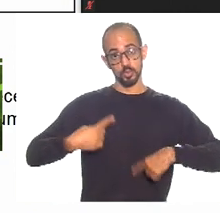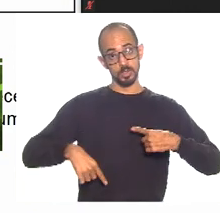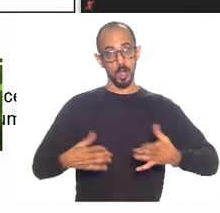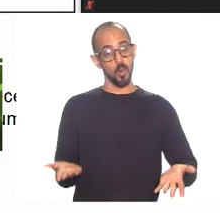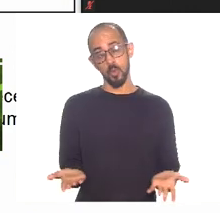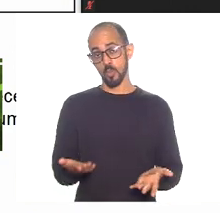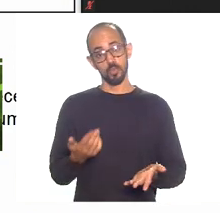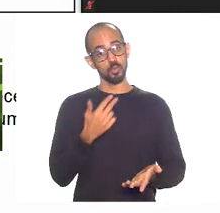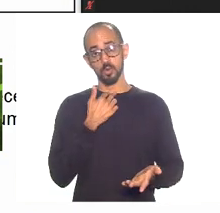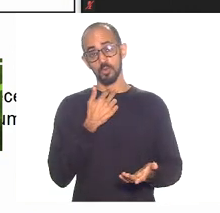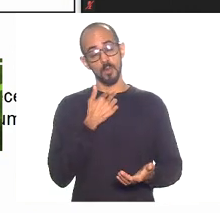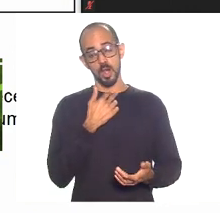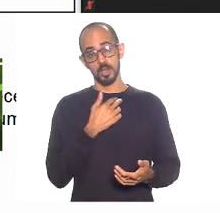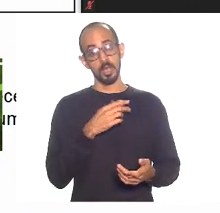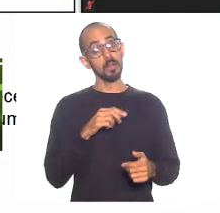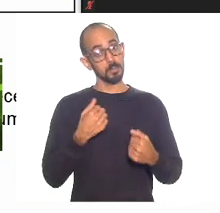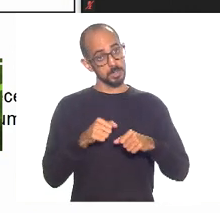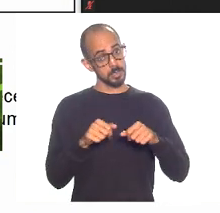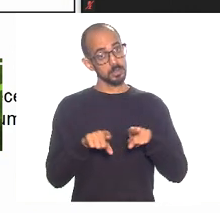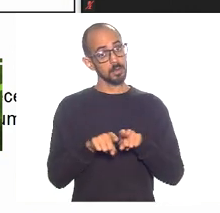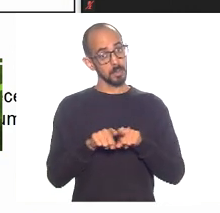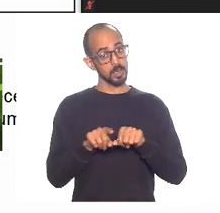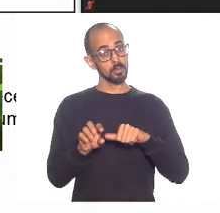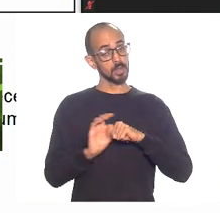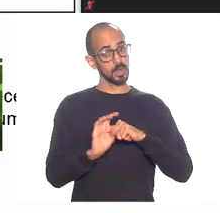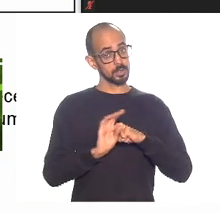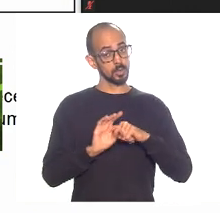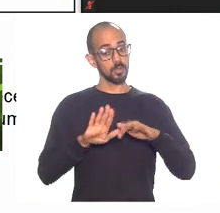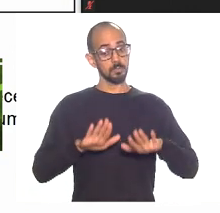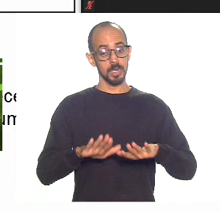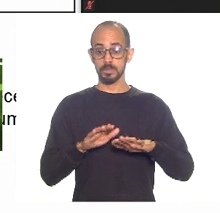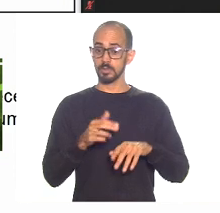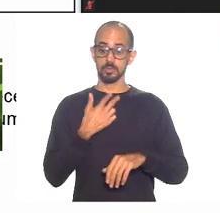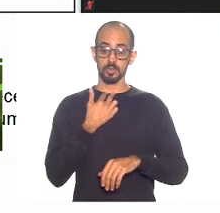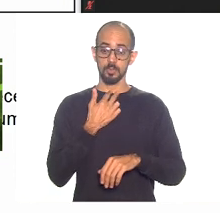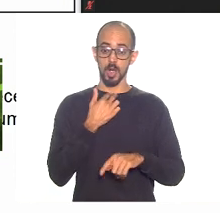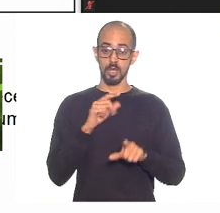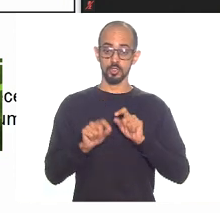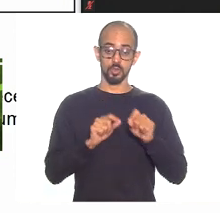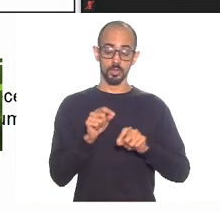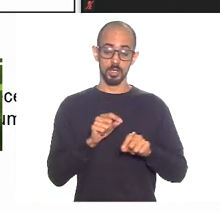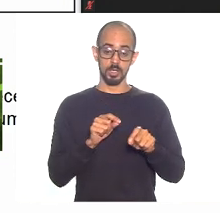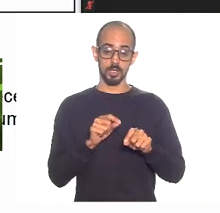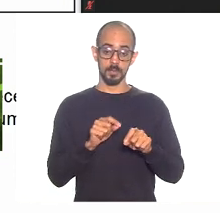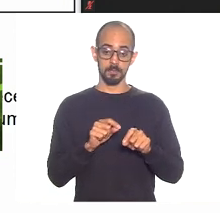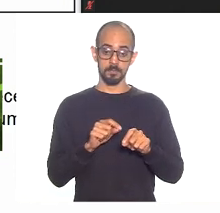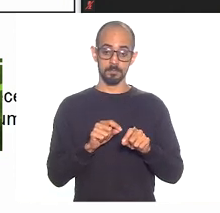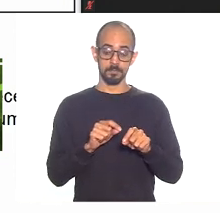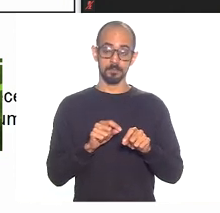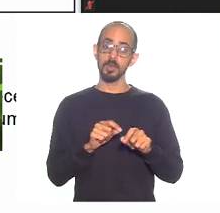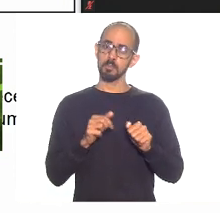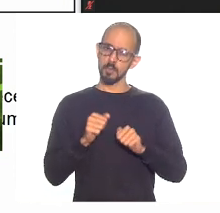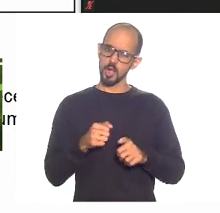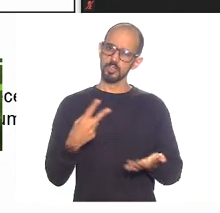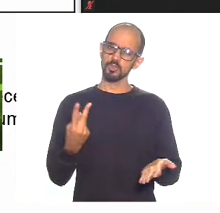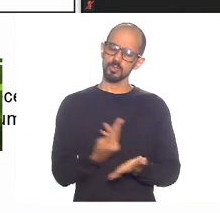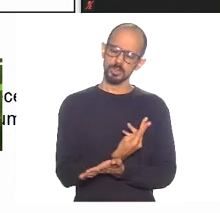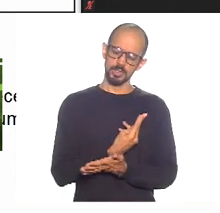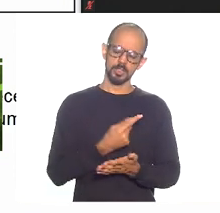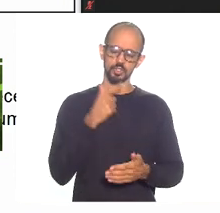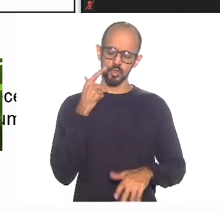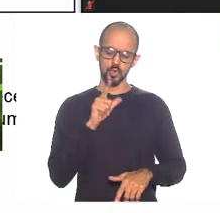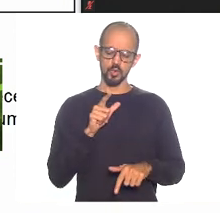sobre ele, né? Agora, é inegável que pode haver uma folga importante até